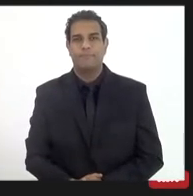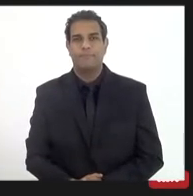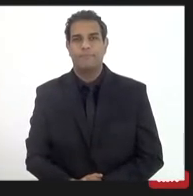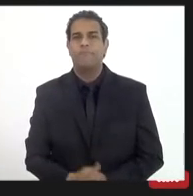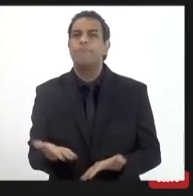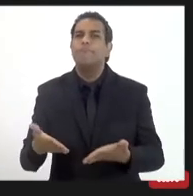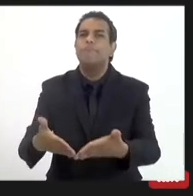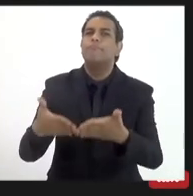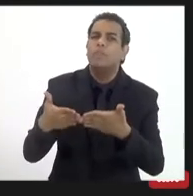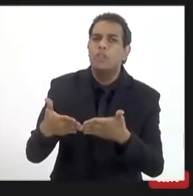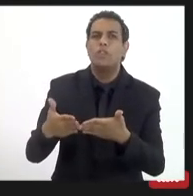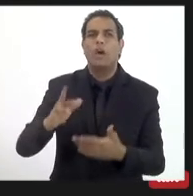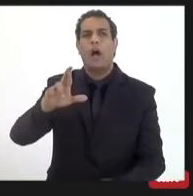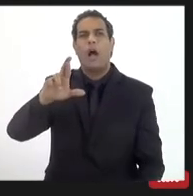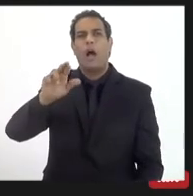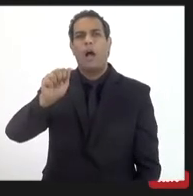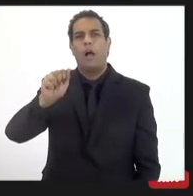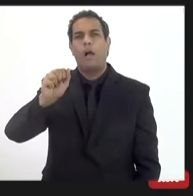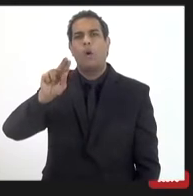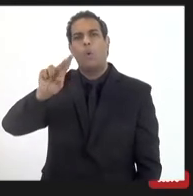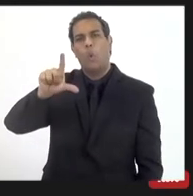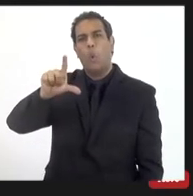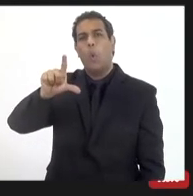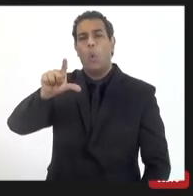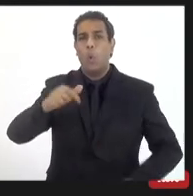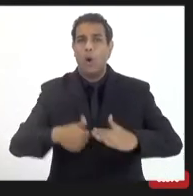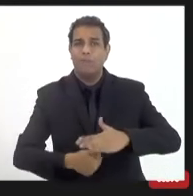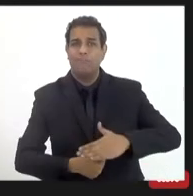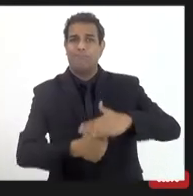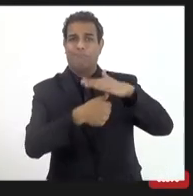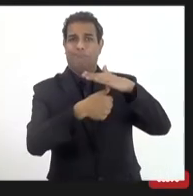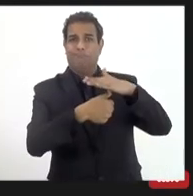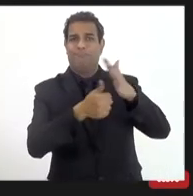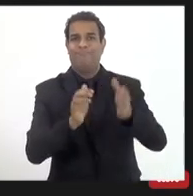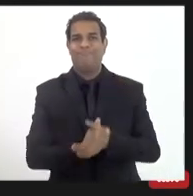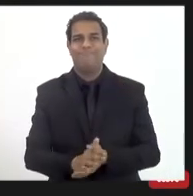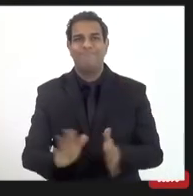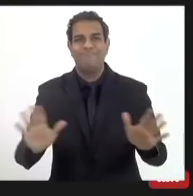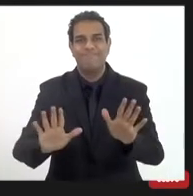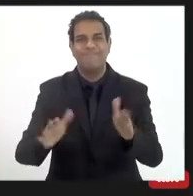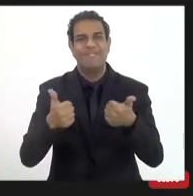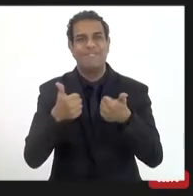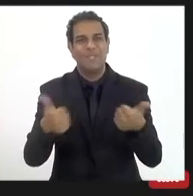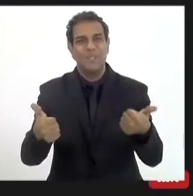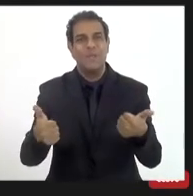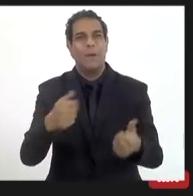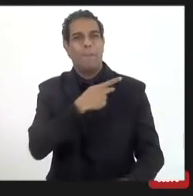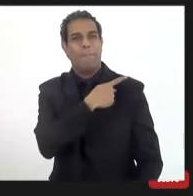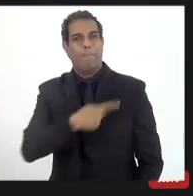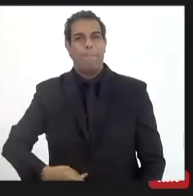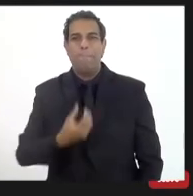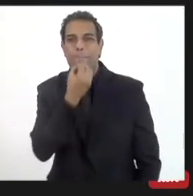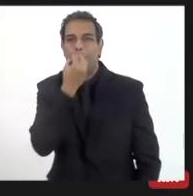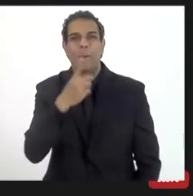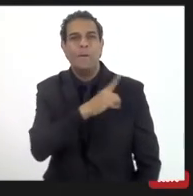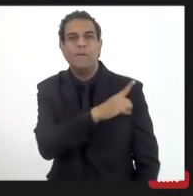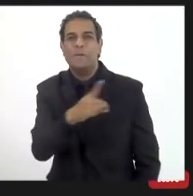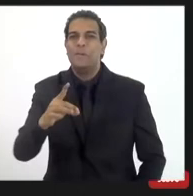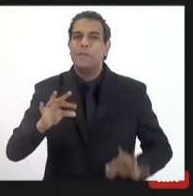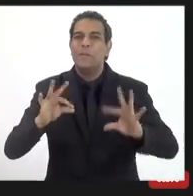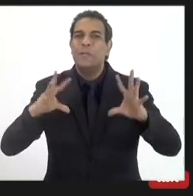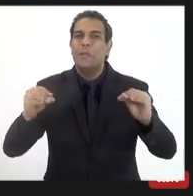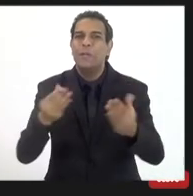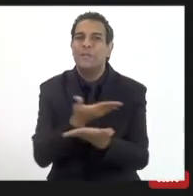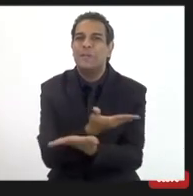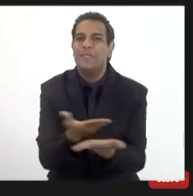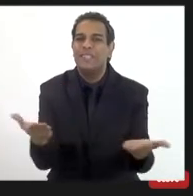Por gentileza, o Raul, nosso reitor. Oi, presidente, tudo bem? Bom dia para todos e todas aqui